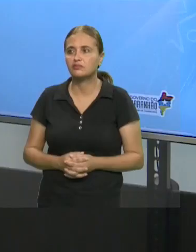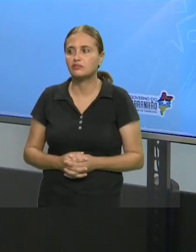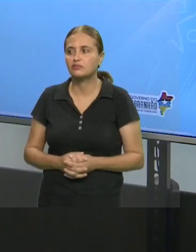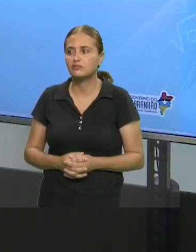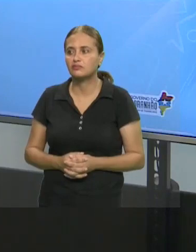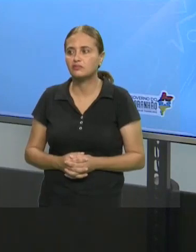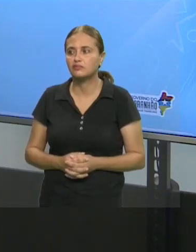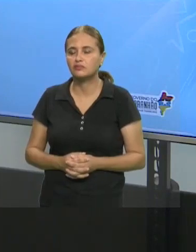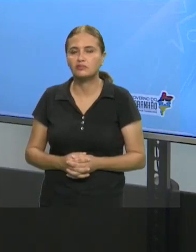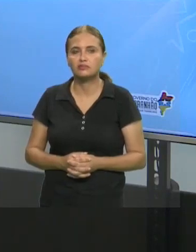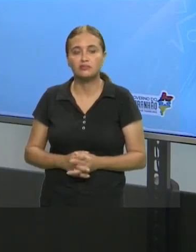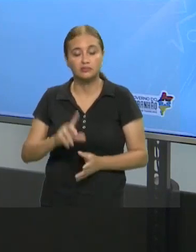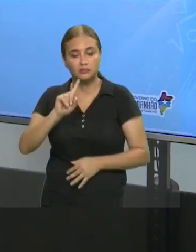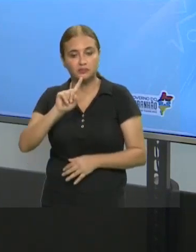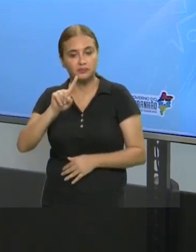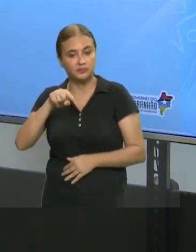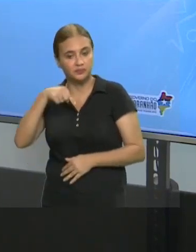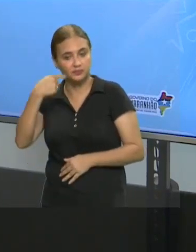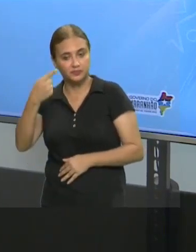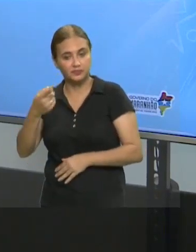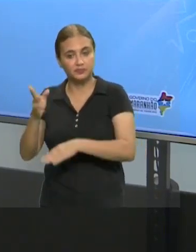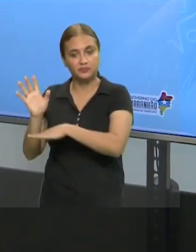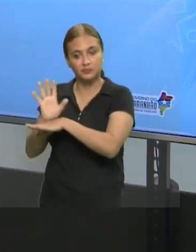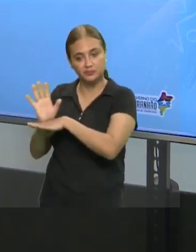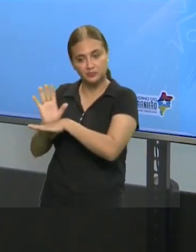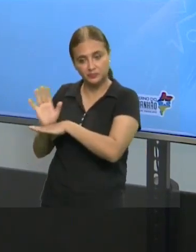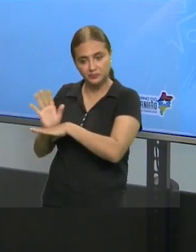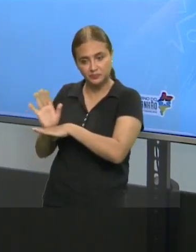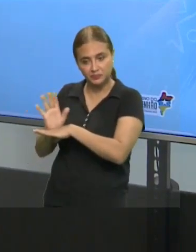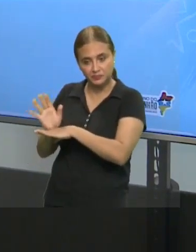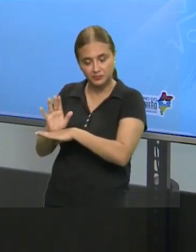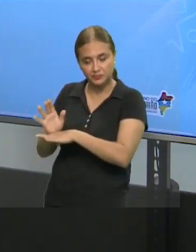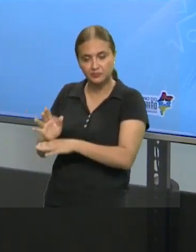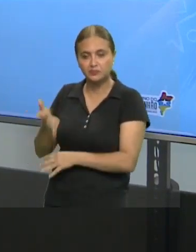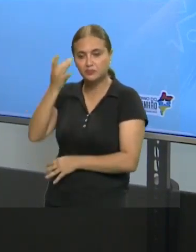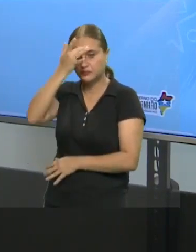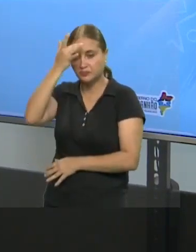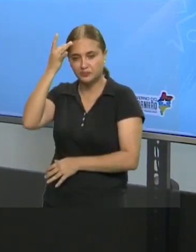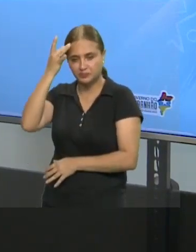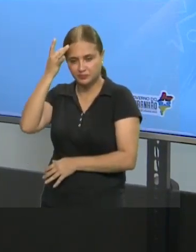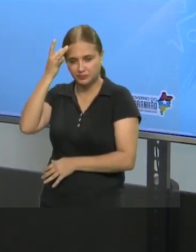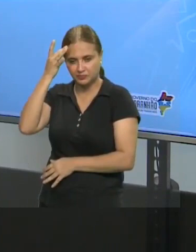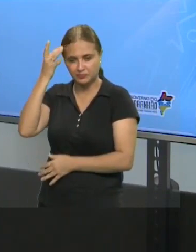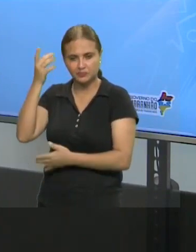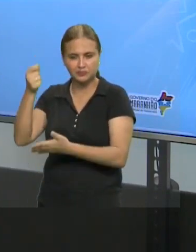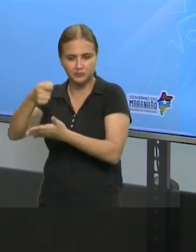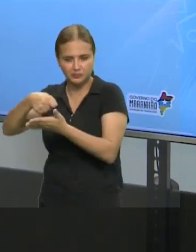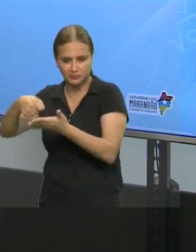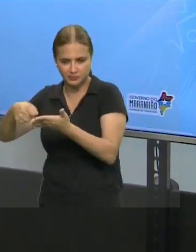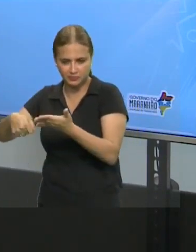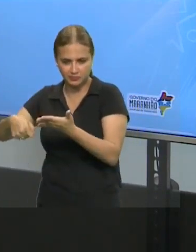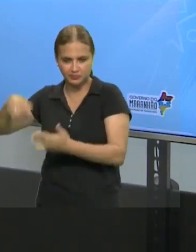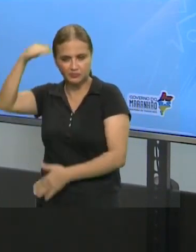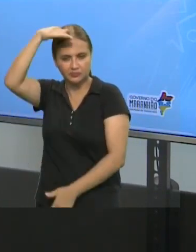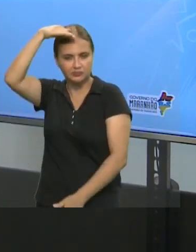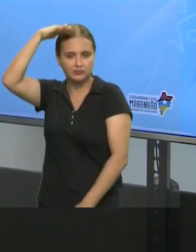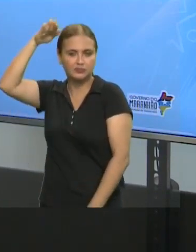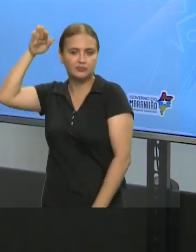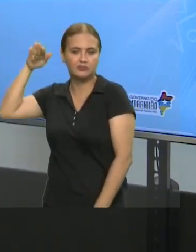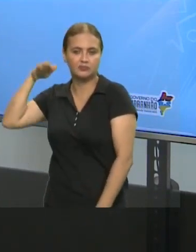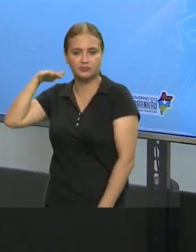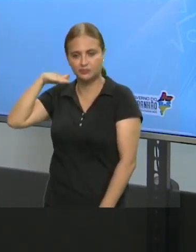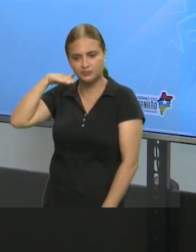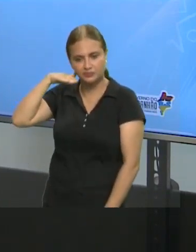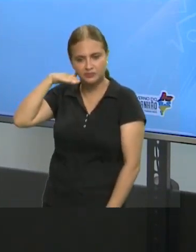Então, após esse vídeo da Clarice Lispector, da crônica da Clarice Lispector, vamos refletir sobre